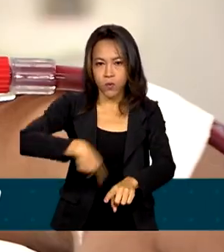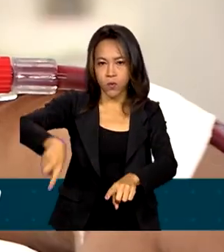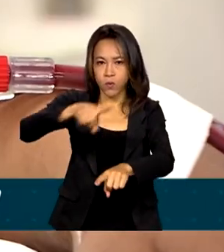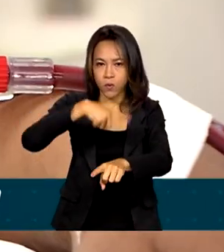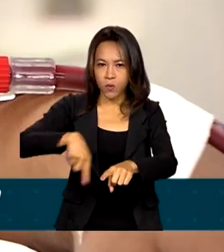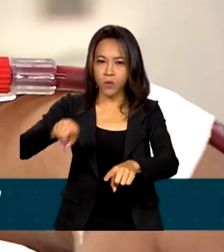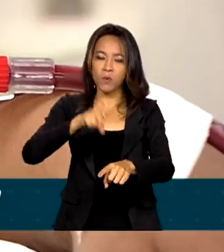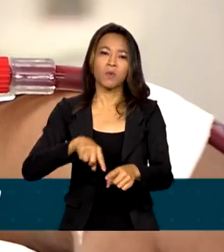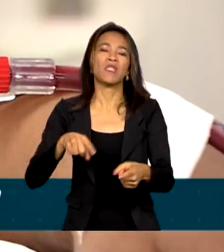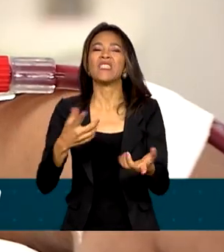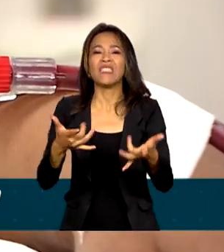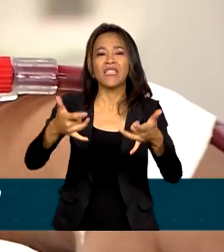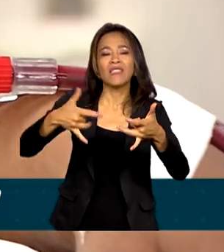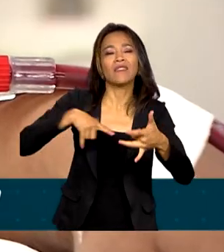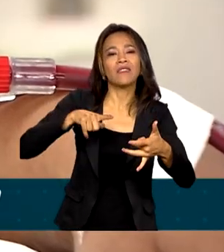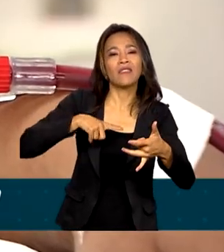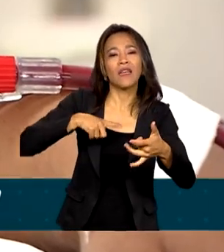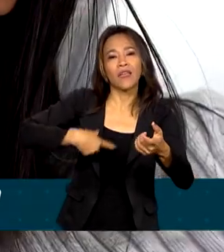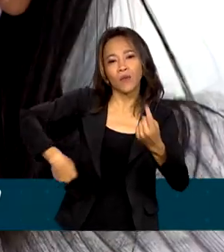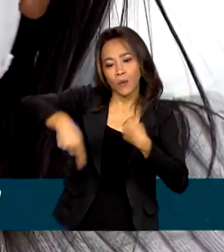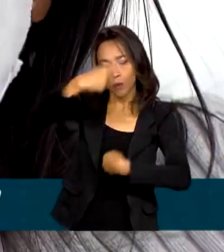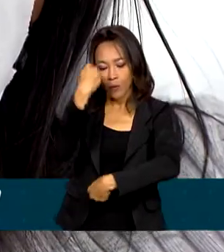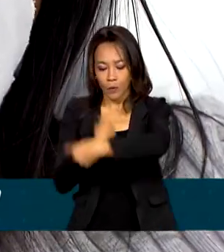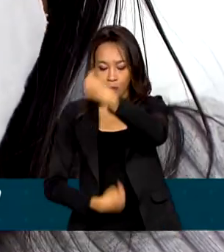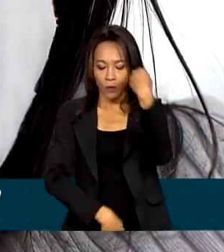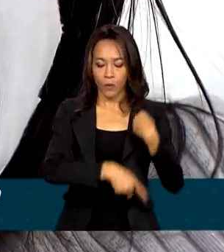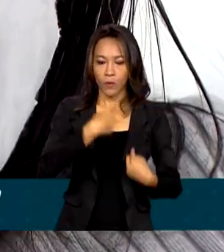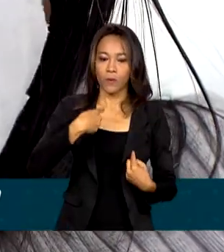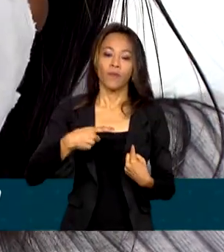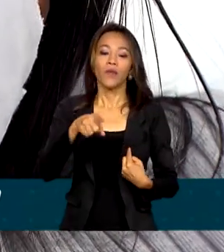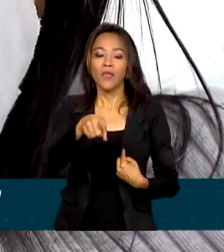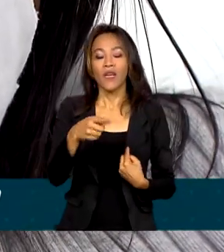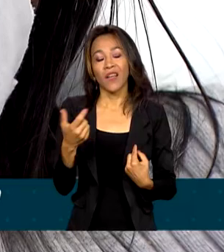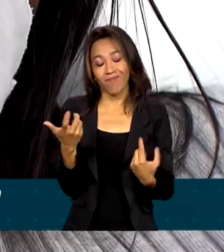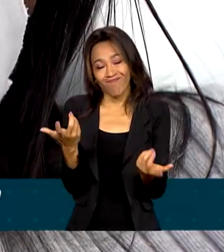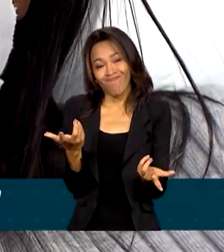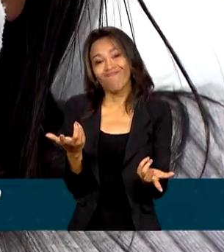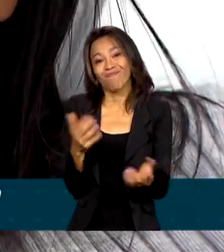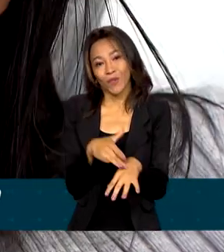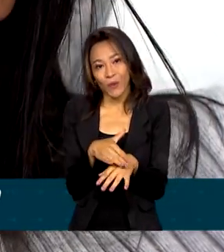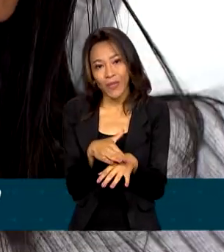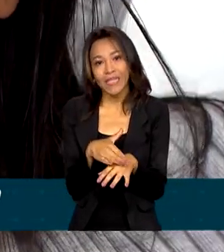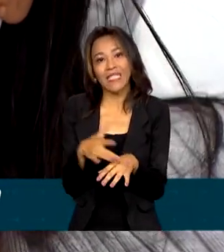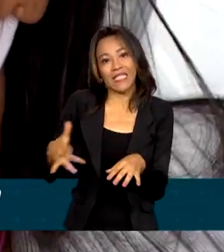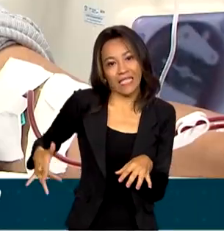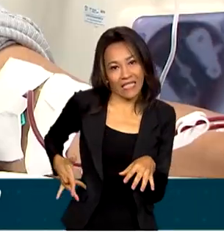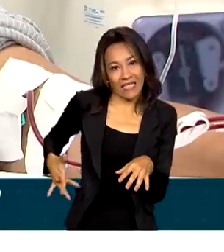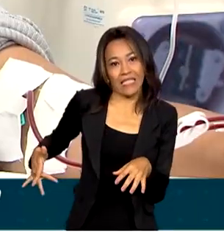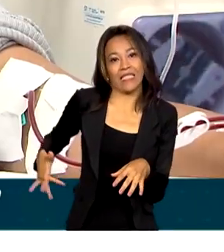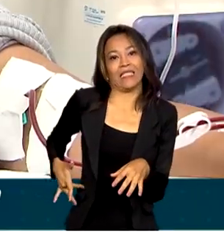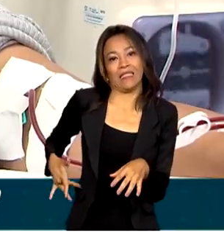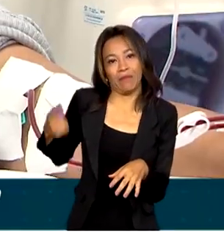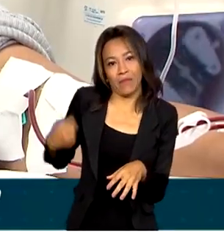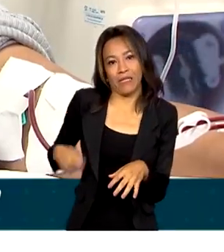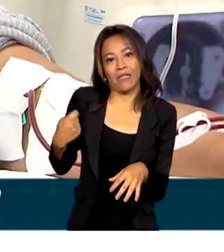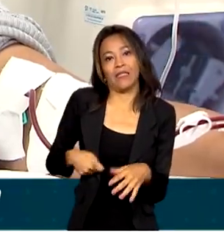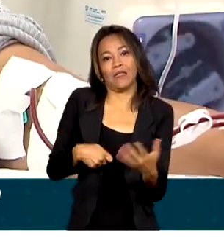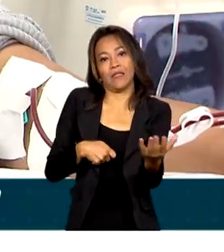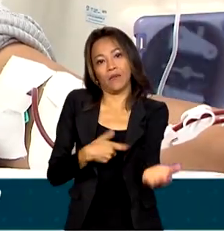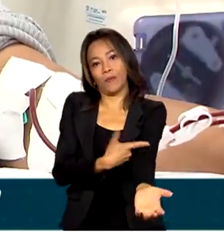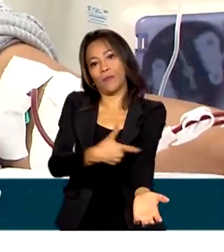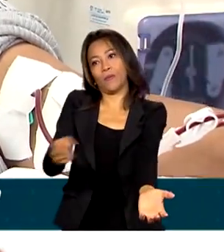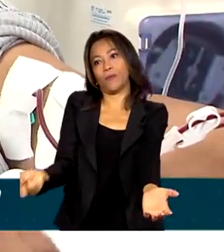tóxicos presentes na circulação. E aí, ela se tornou uma doente renal crônica, que necessita de